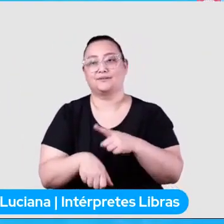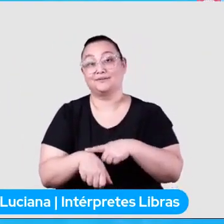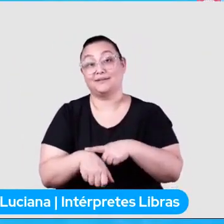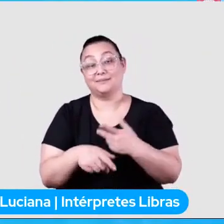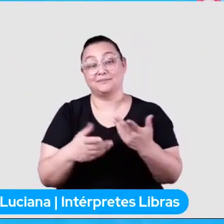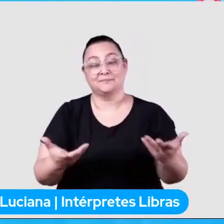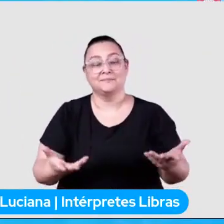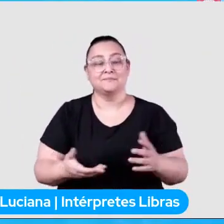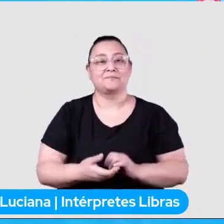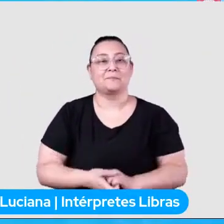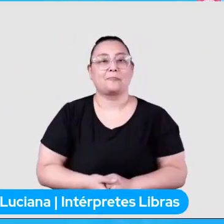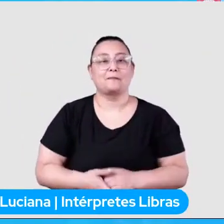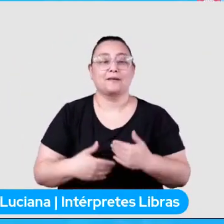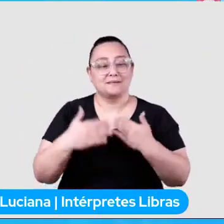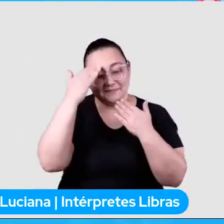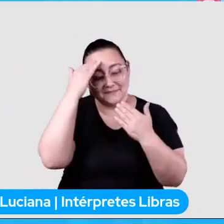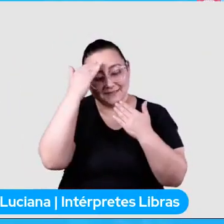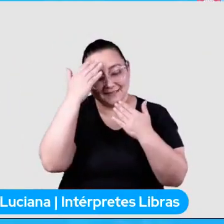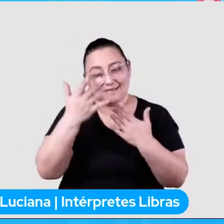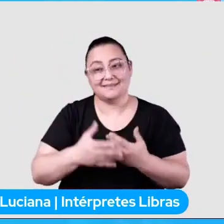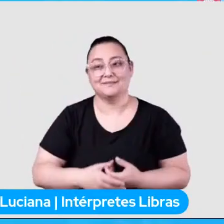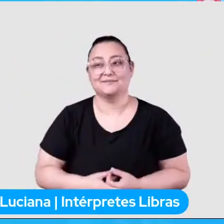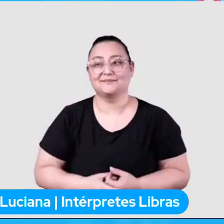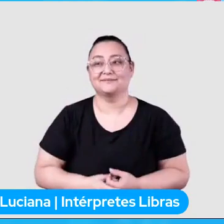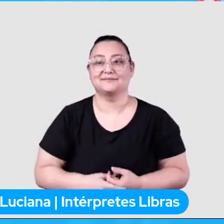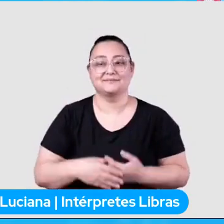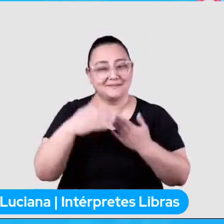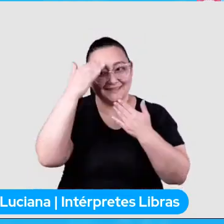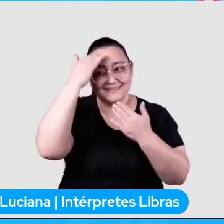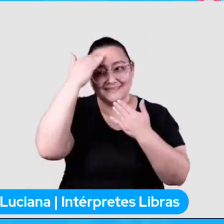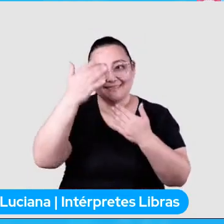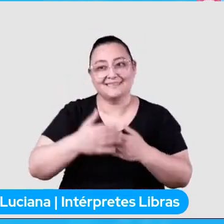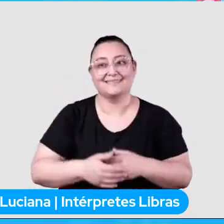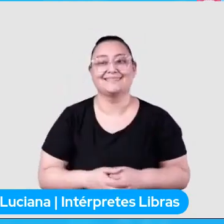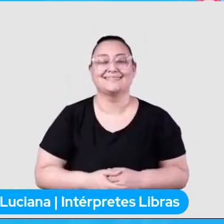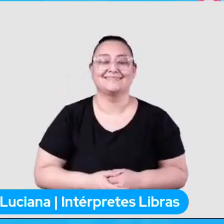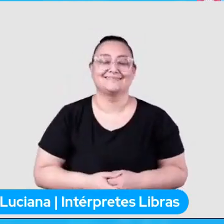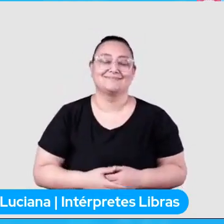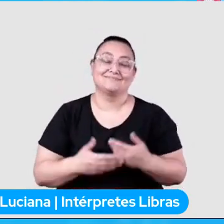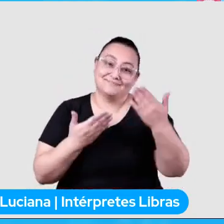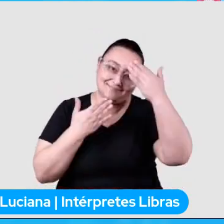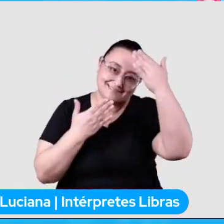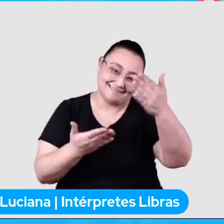mas muito obrigado, Andresa, muito obrigada, André e Luciana,